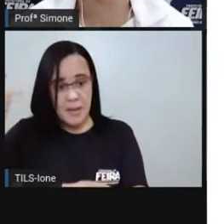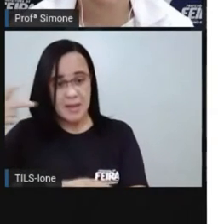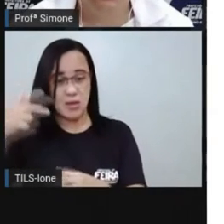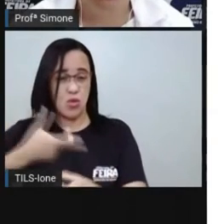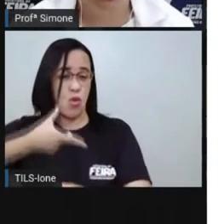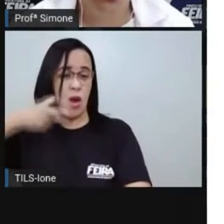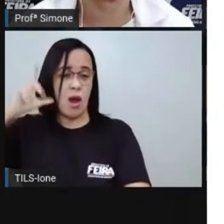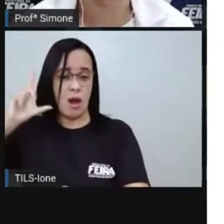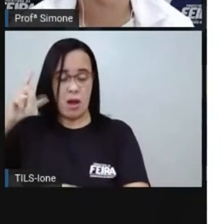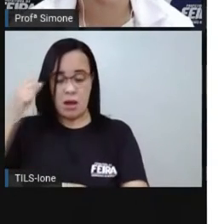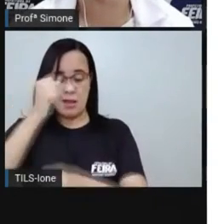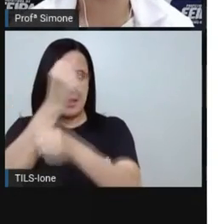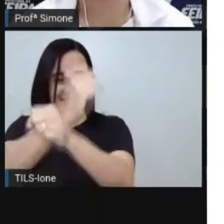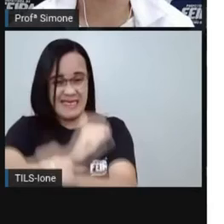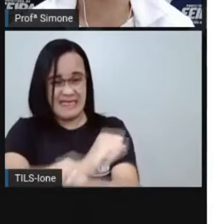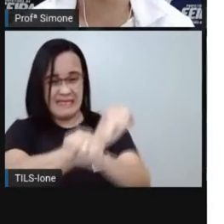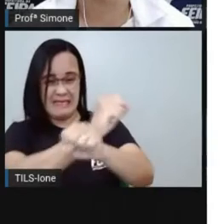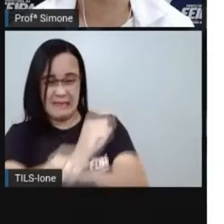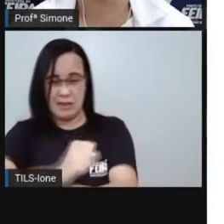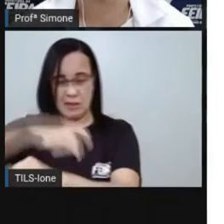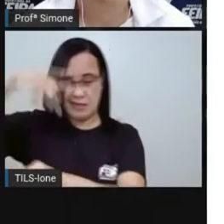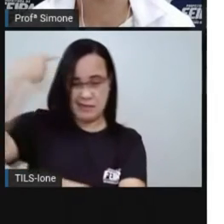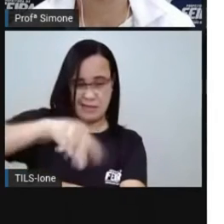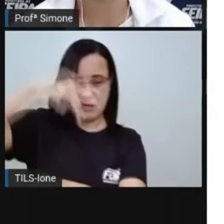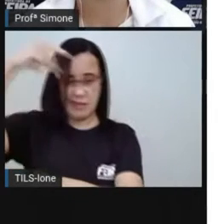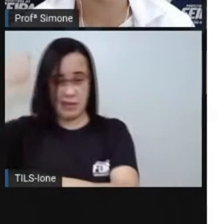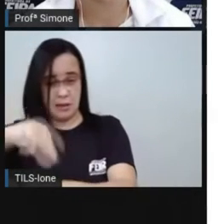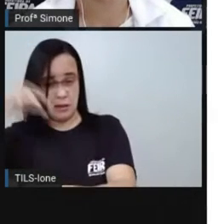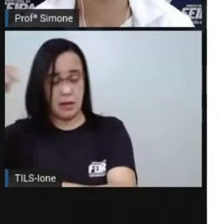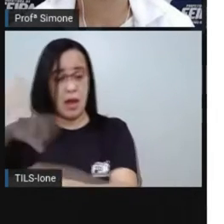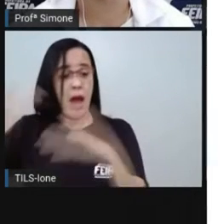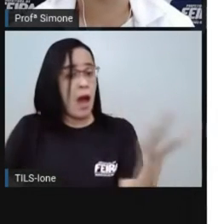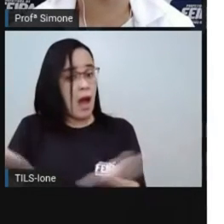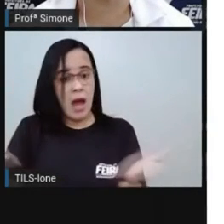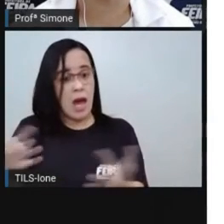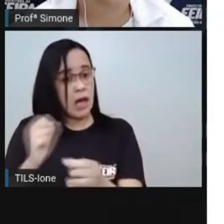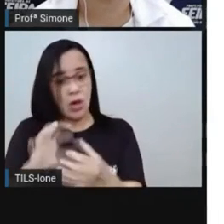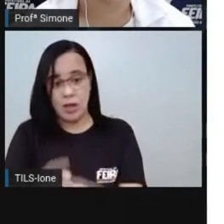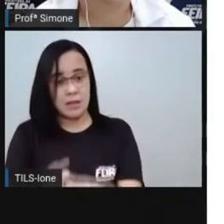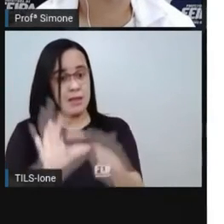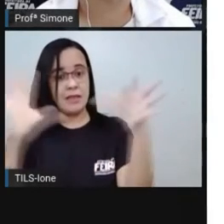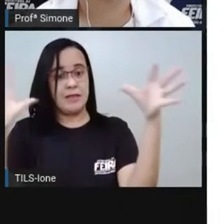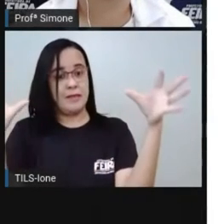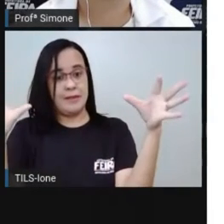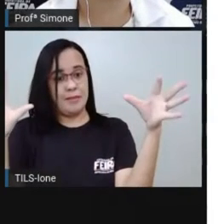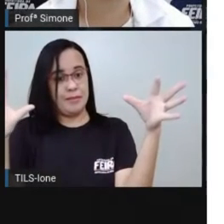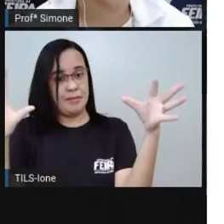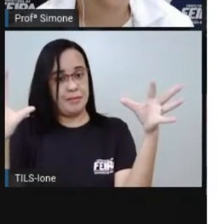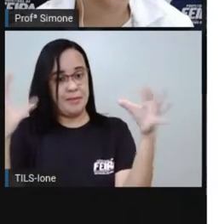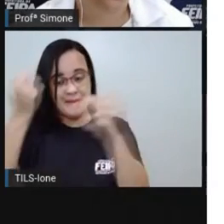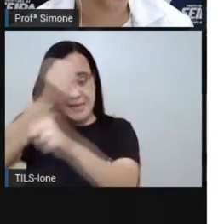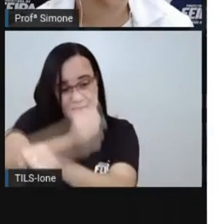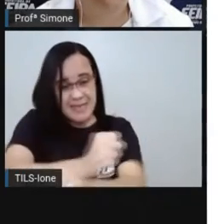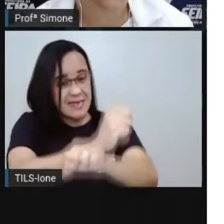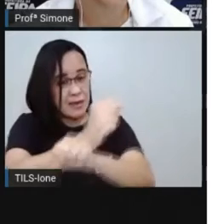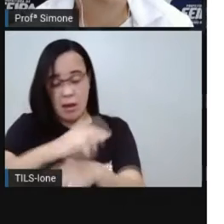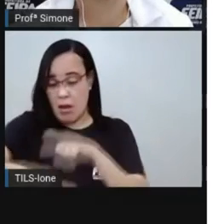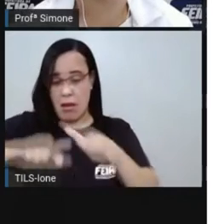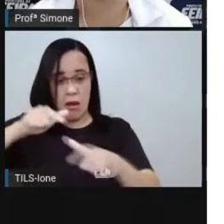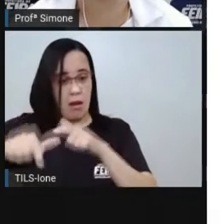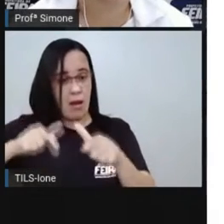ao mesmo tempo que vai ter aí um enfraquecimento da base do imperador